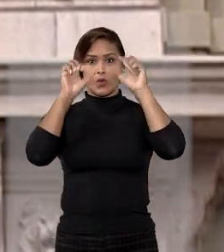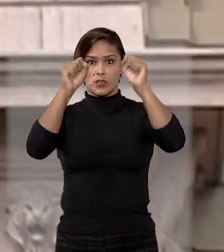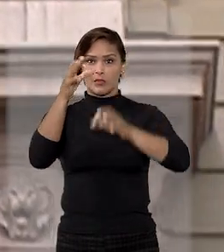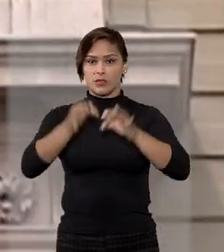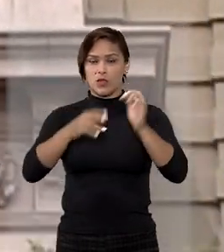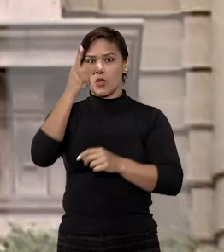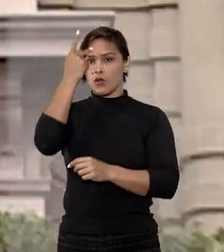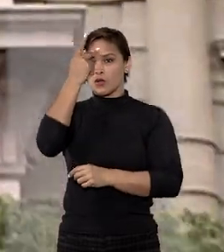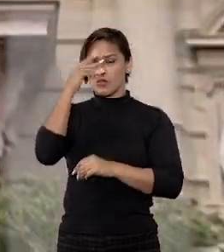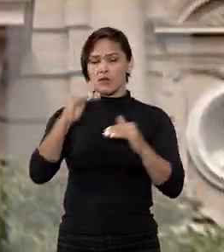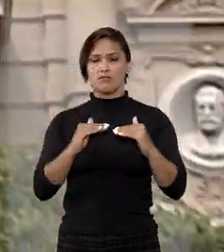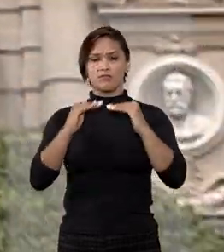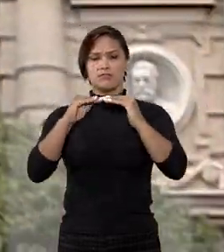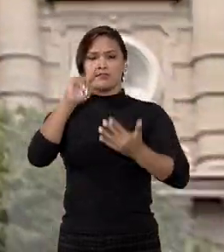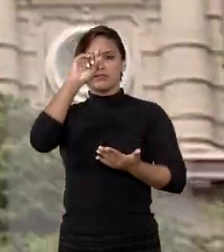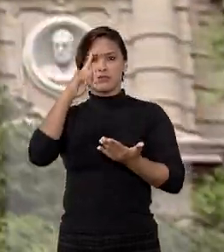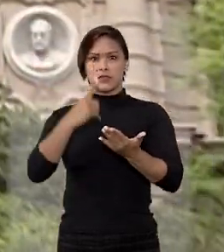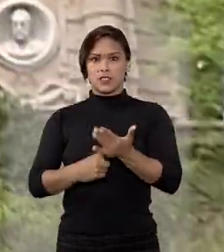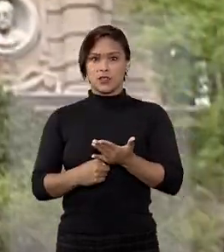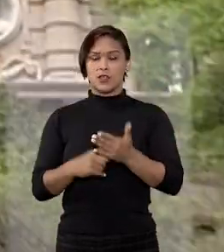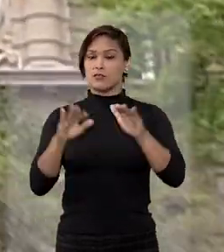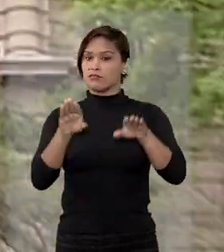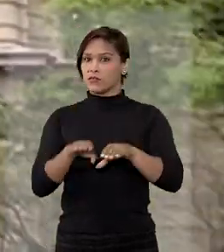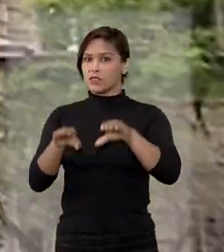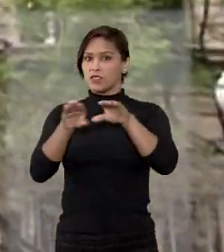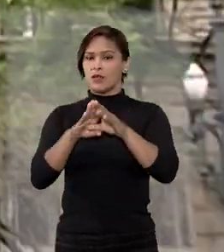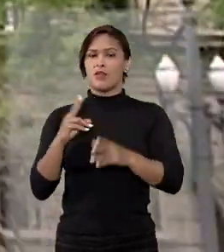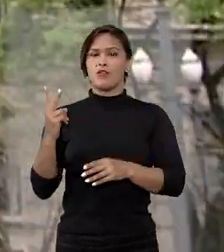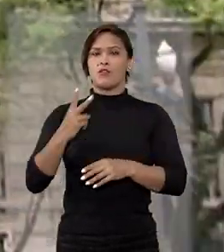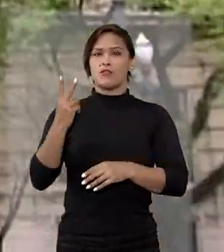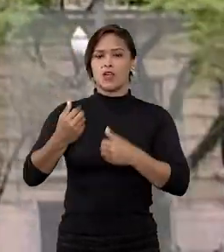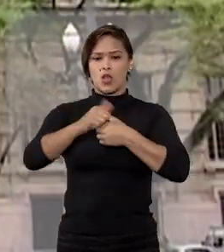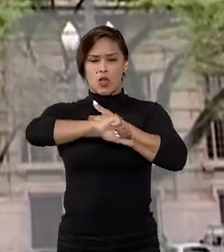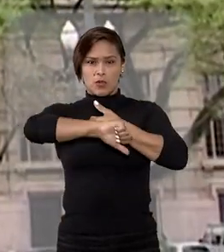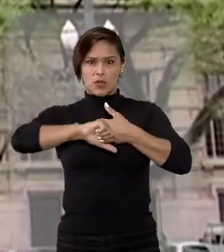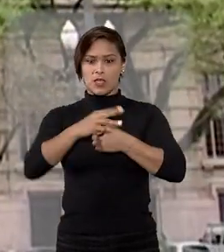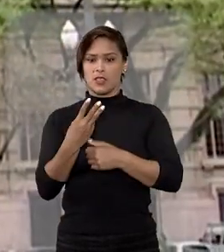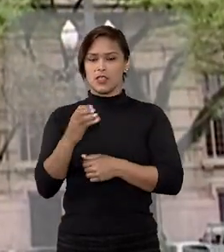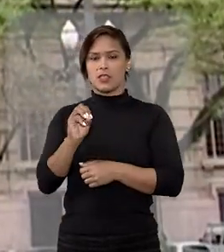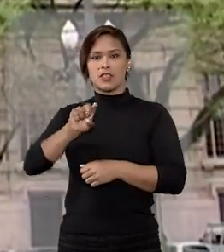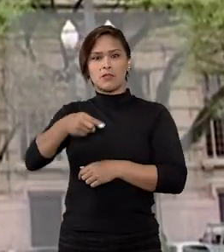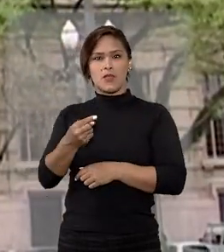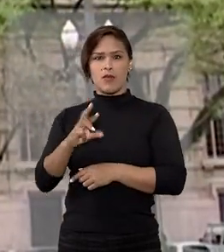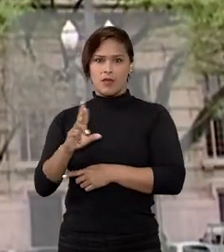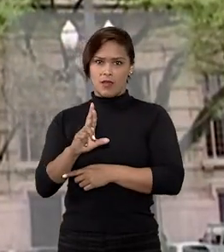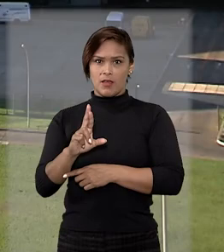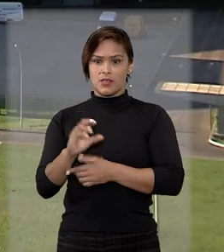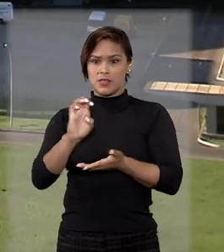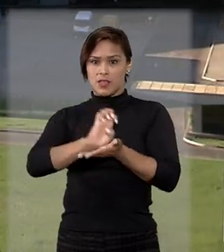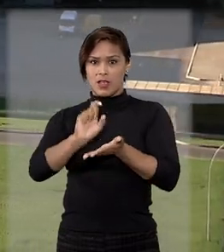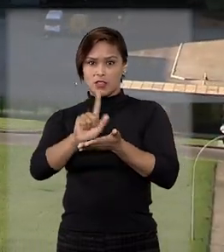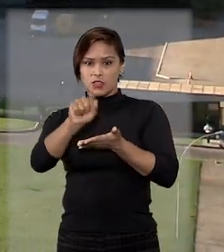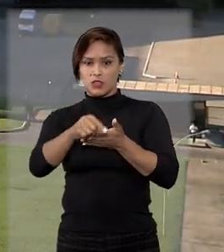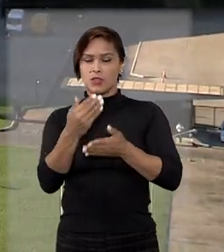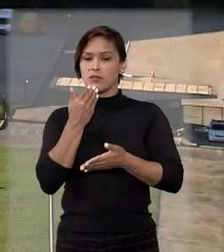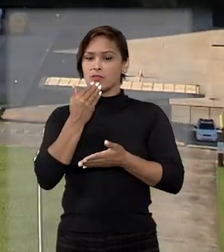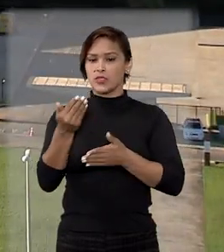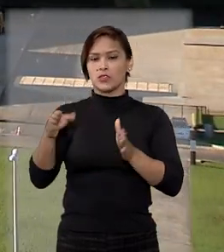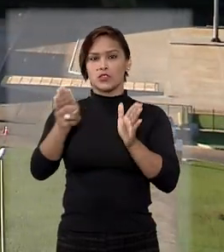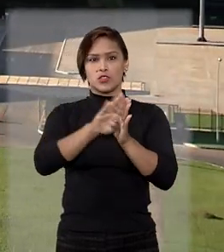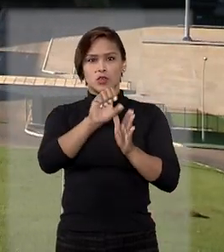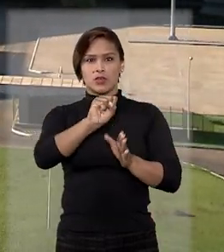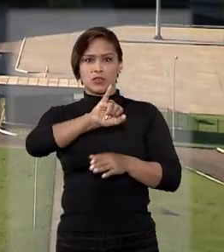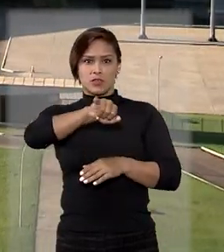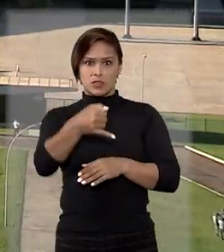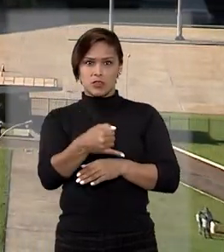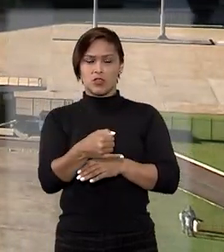Tribunal de Justiça de São Paulo manteve a decisão e estabeleceu o valor dos danos morais em R$ 30 mil. A editora recorreu